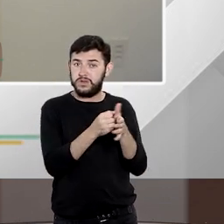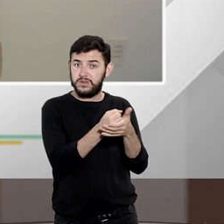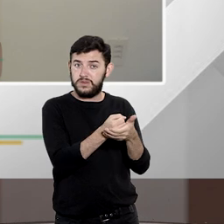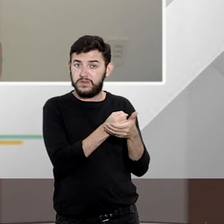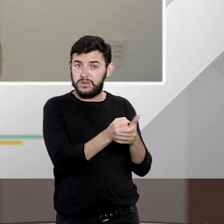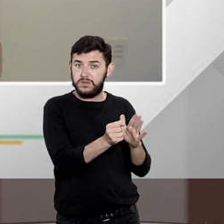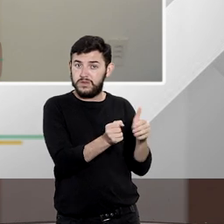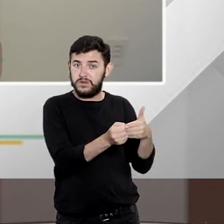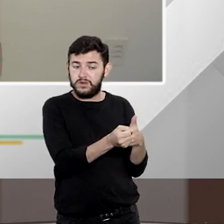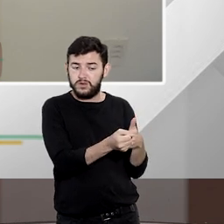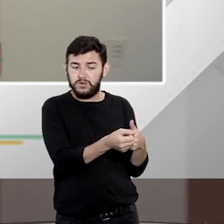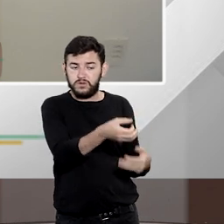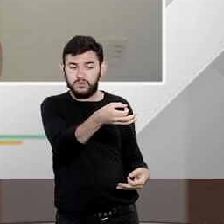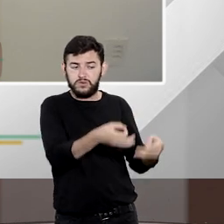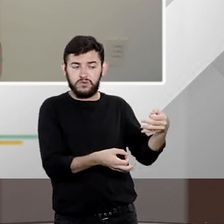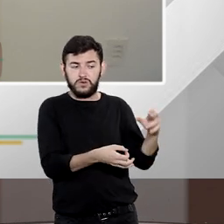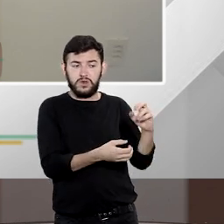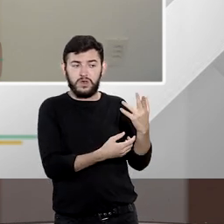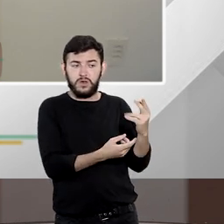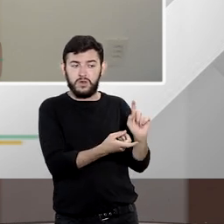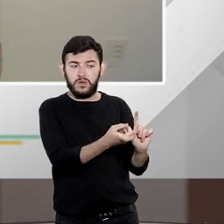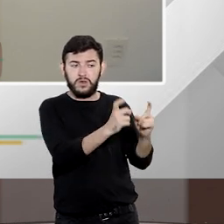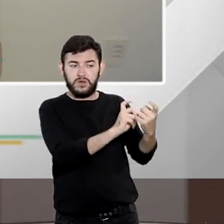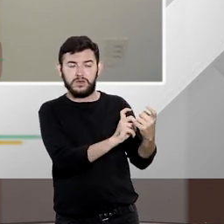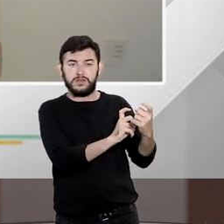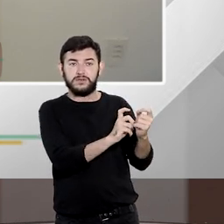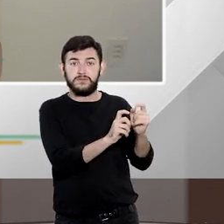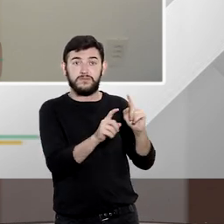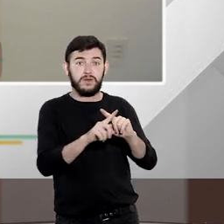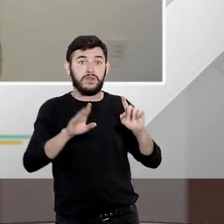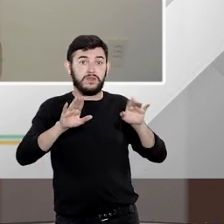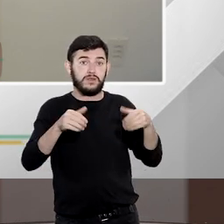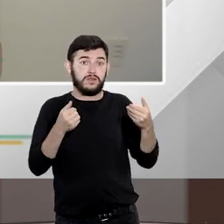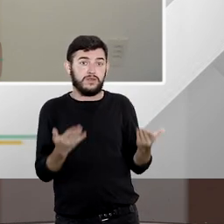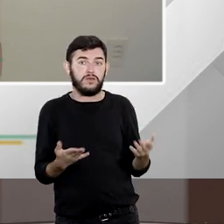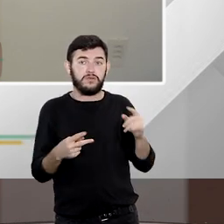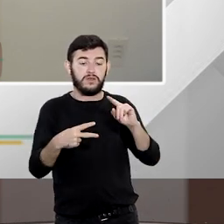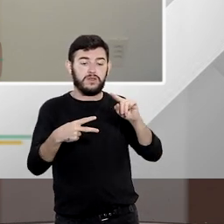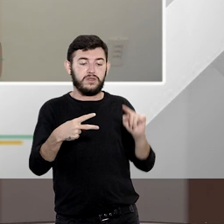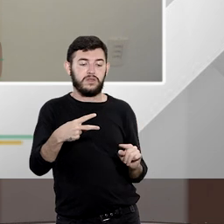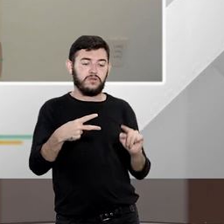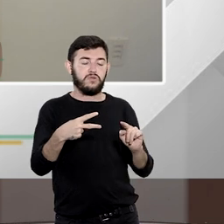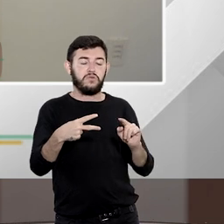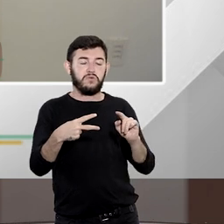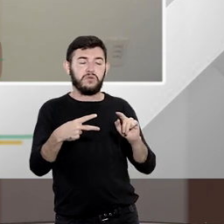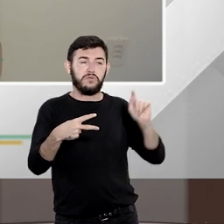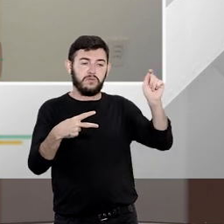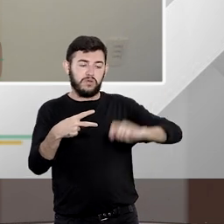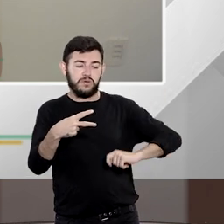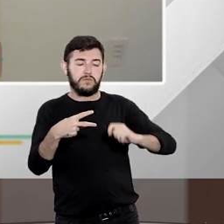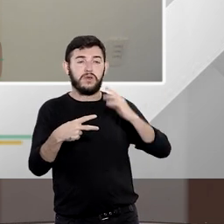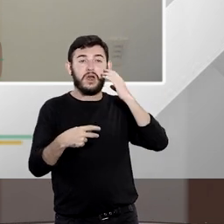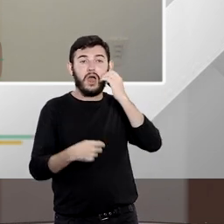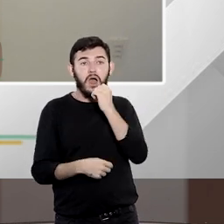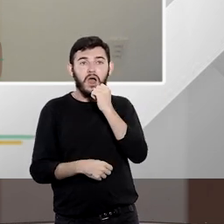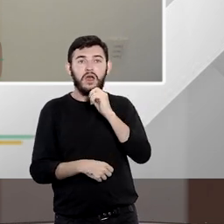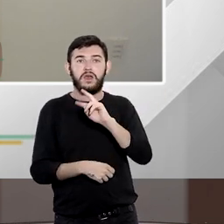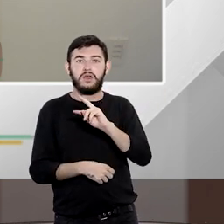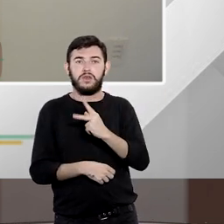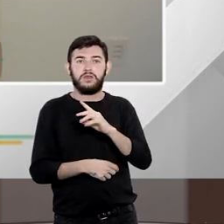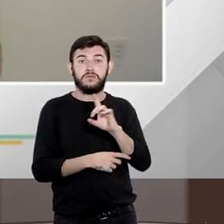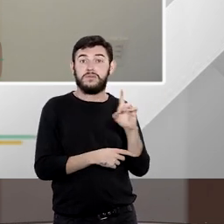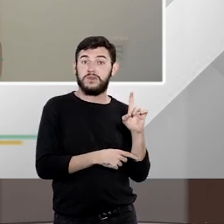administrativo então constitucionalmente essas são as duas hipóteses previstas para a utilização do